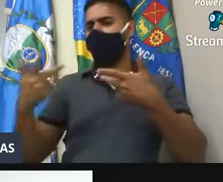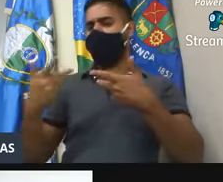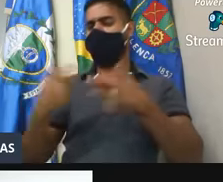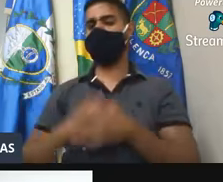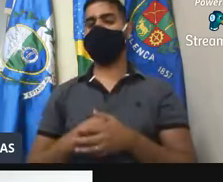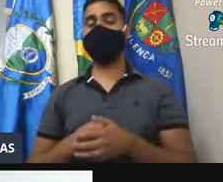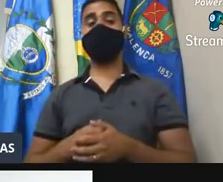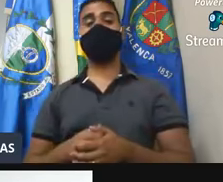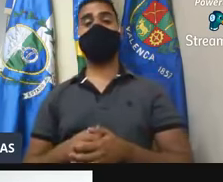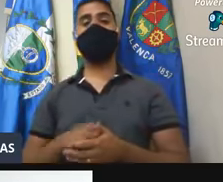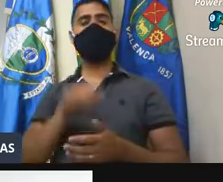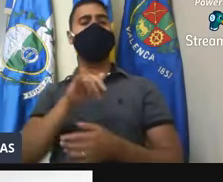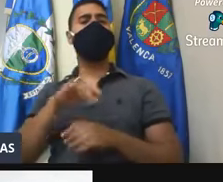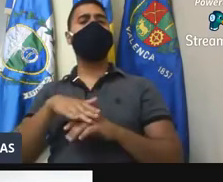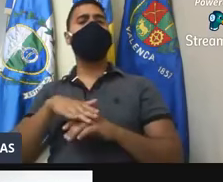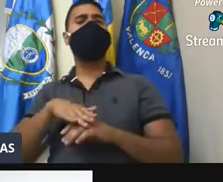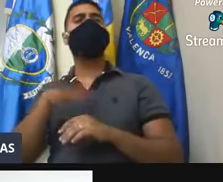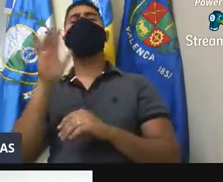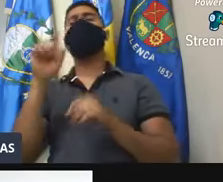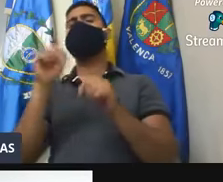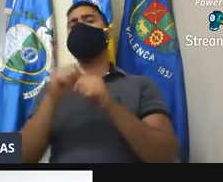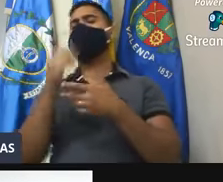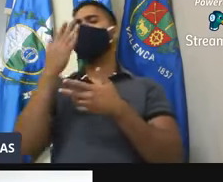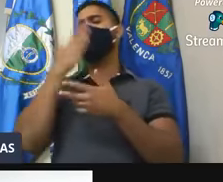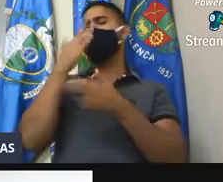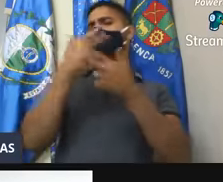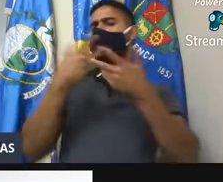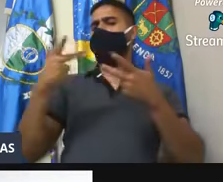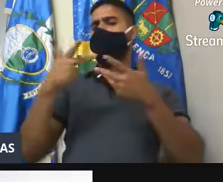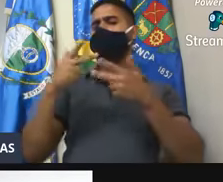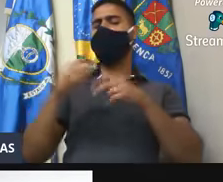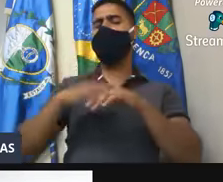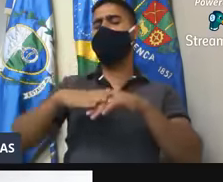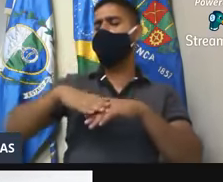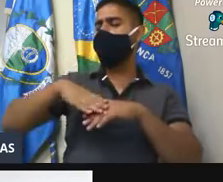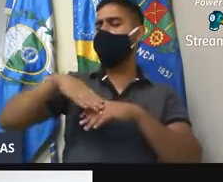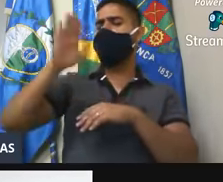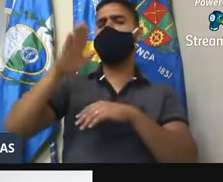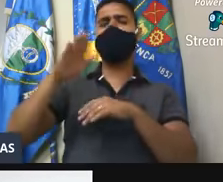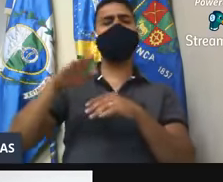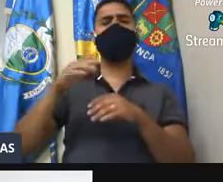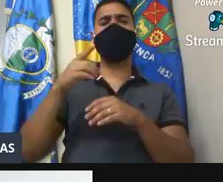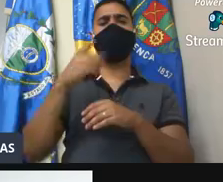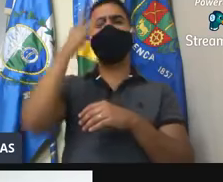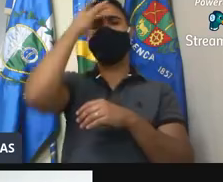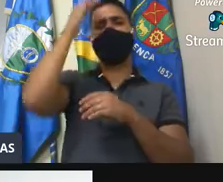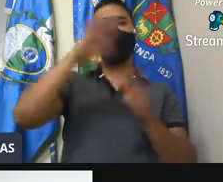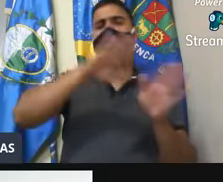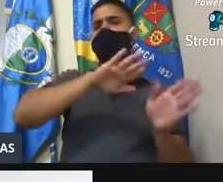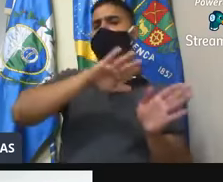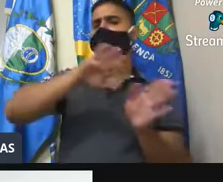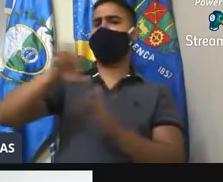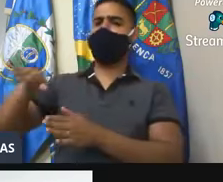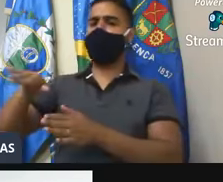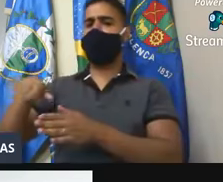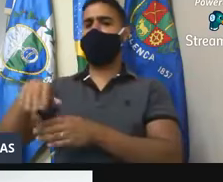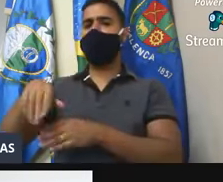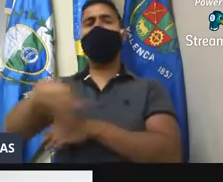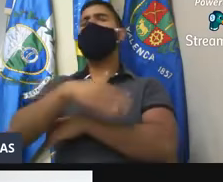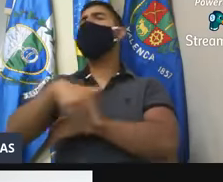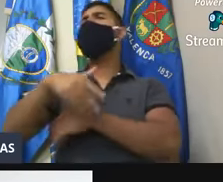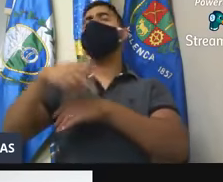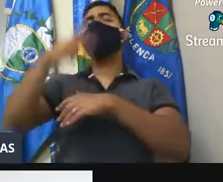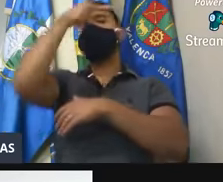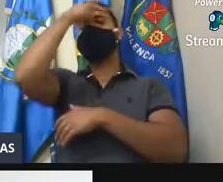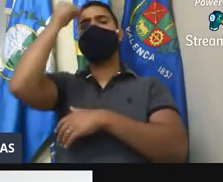Quanto mais eles fizeram esse tipo de ação, mais eles vão se afastar daquela rua ali, que eu não sei o nome dela, da